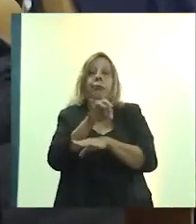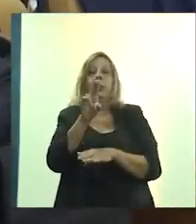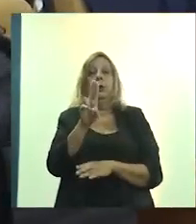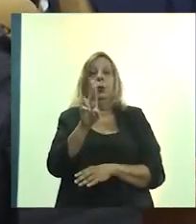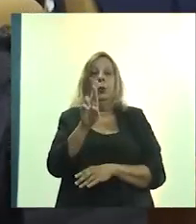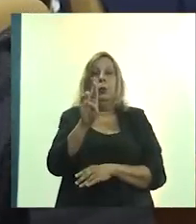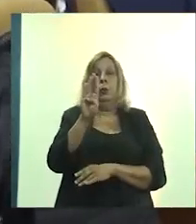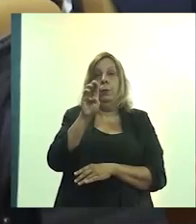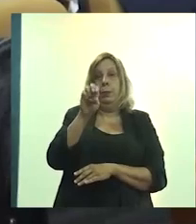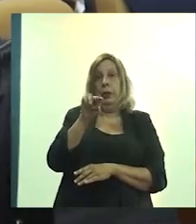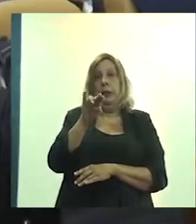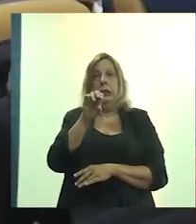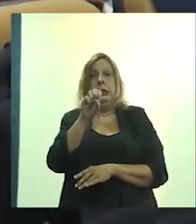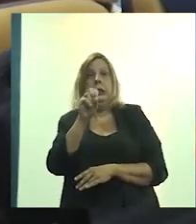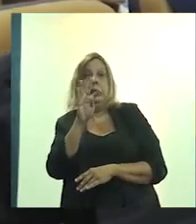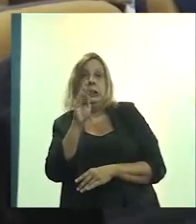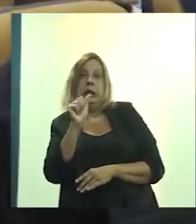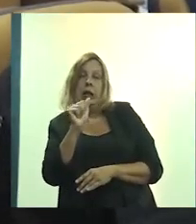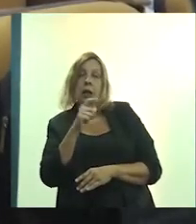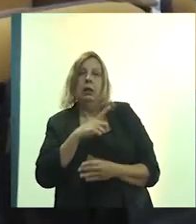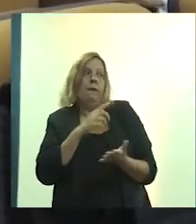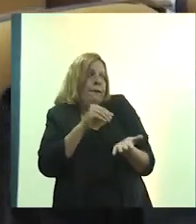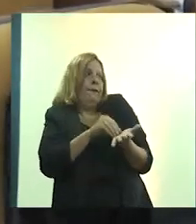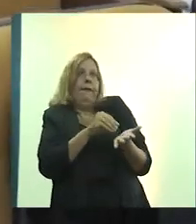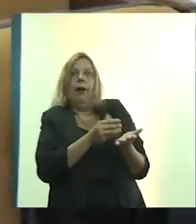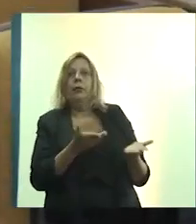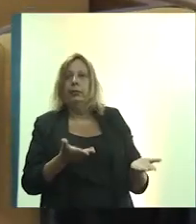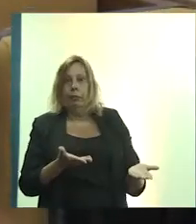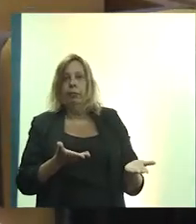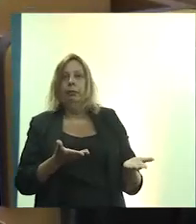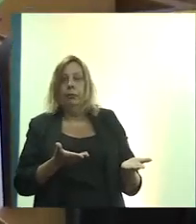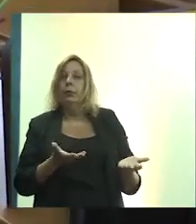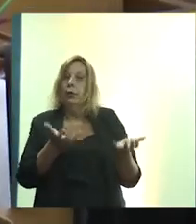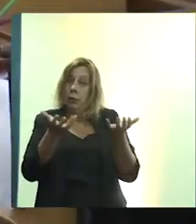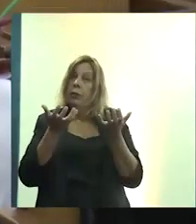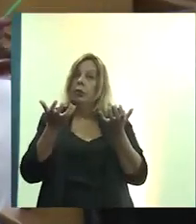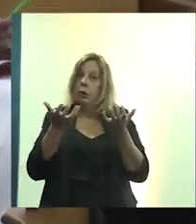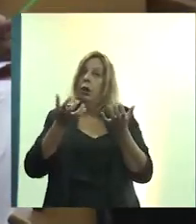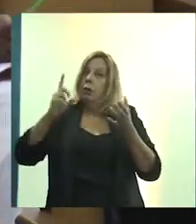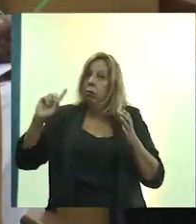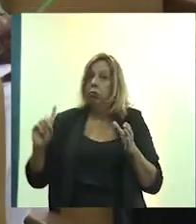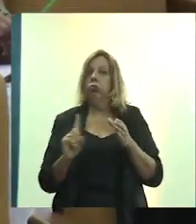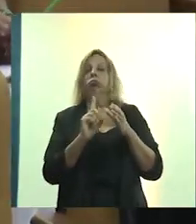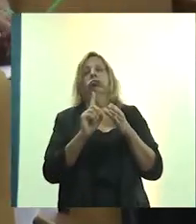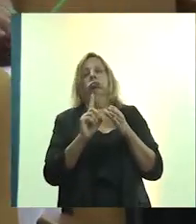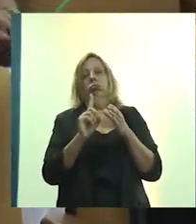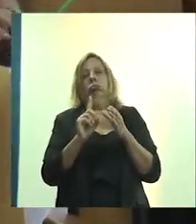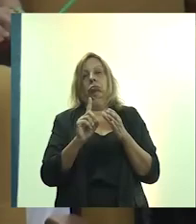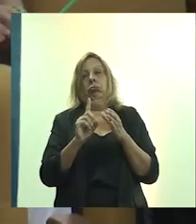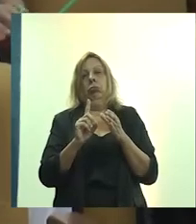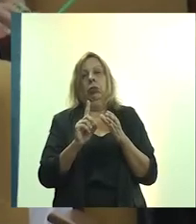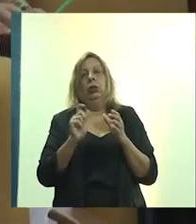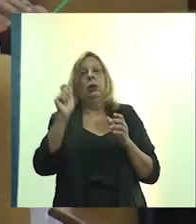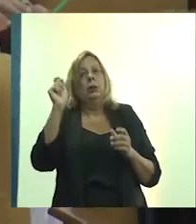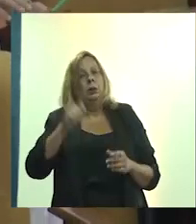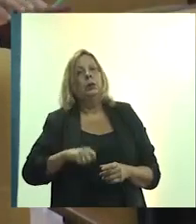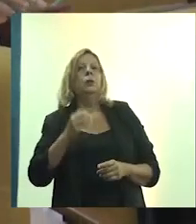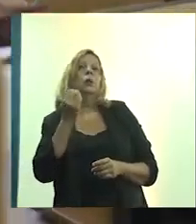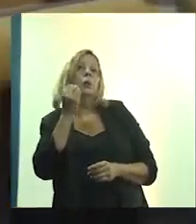Então, esse é o... Vamos dizer assim, eu acho que é aquilo que a gente quer trazer aqui como uma oportunidade de a gente